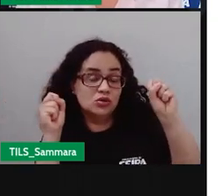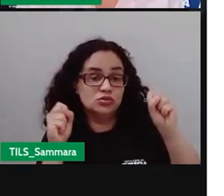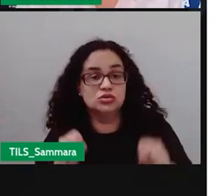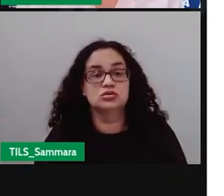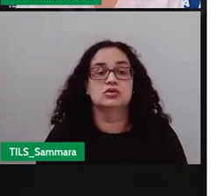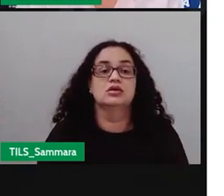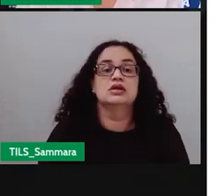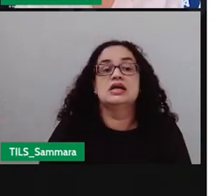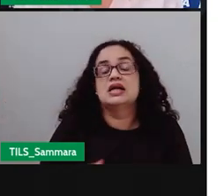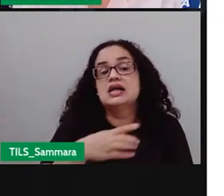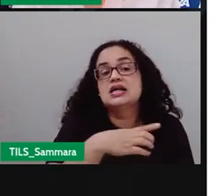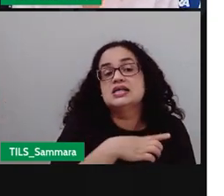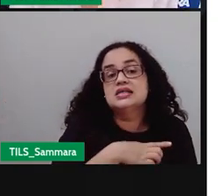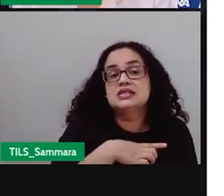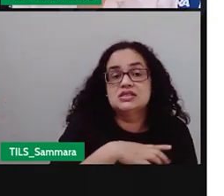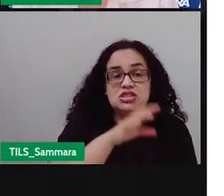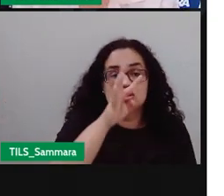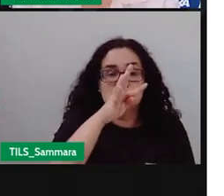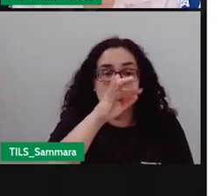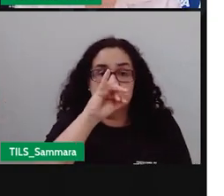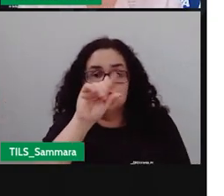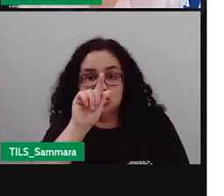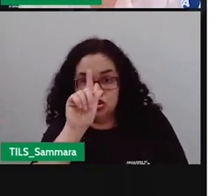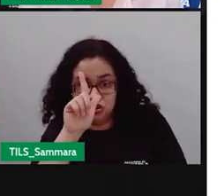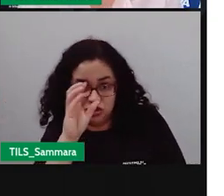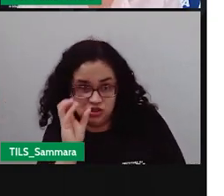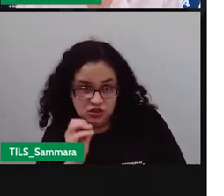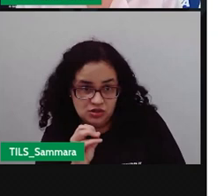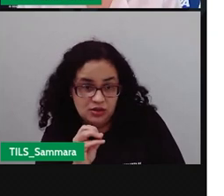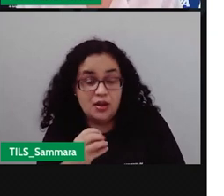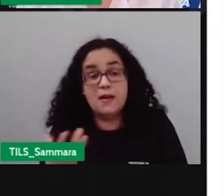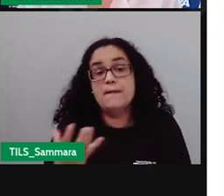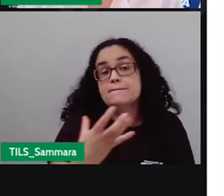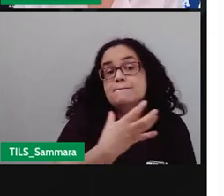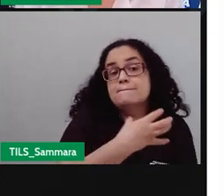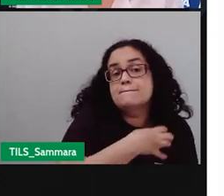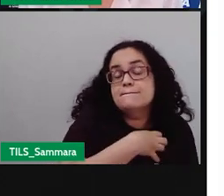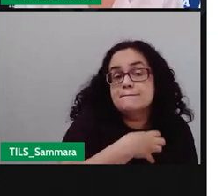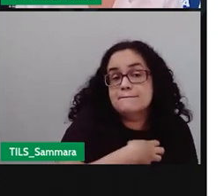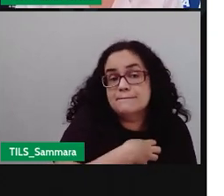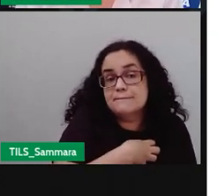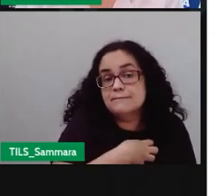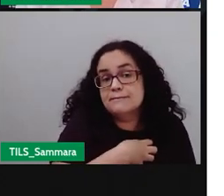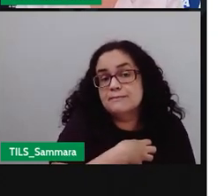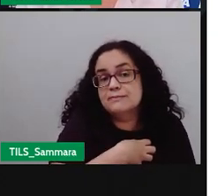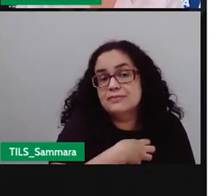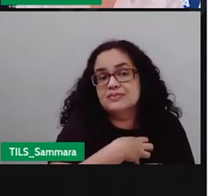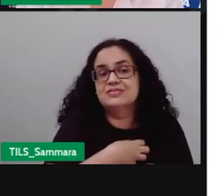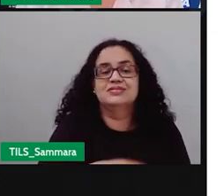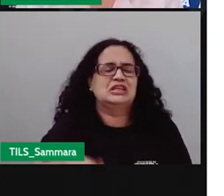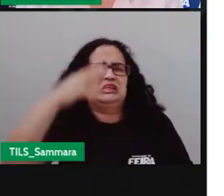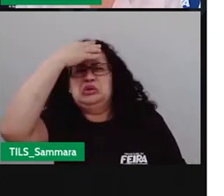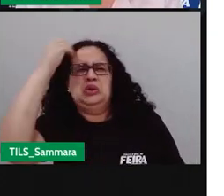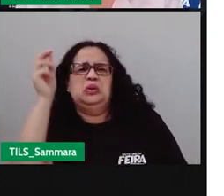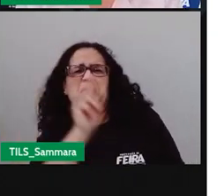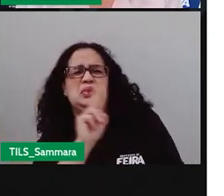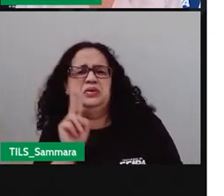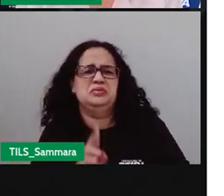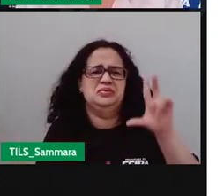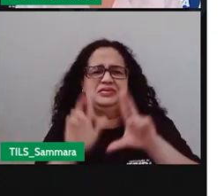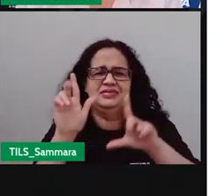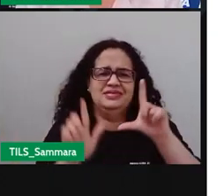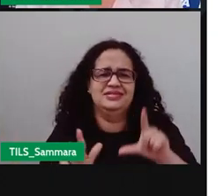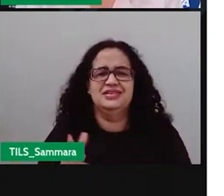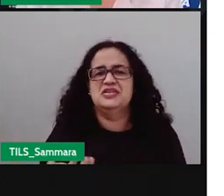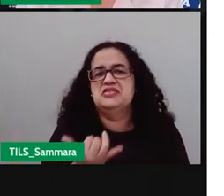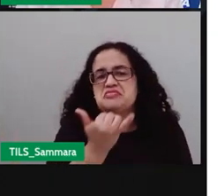aparece o esporte Tiago Mastroianni, né, do Bahia Esporte, Globo. Eu nunca sei o nome do programa direito, vocês vão